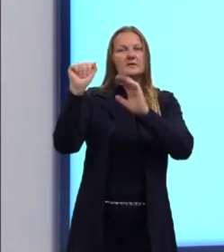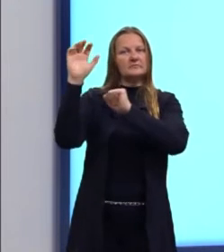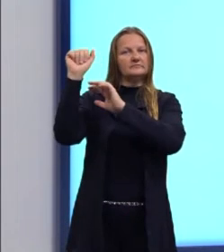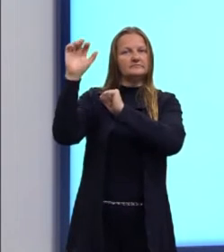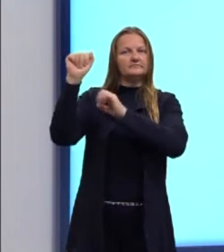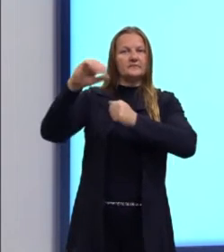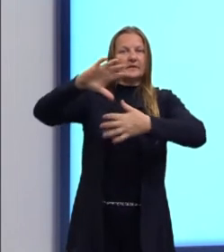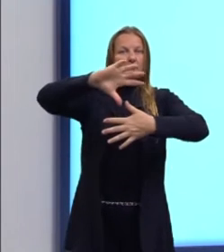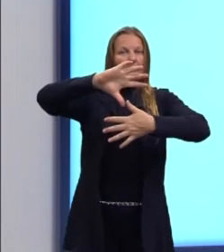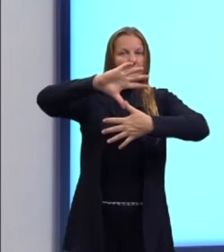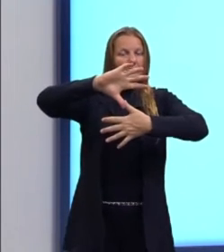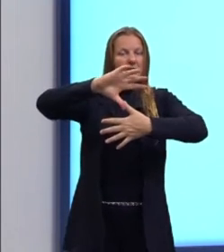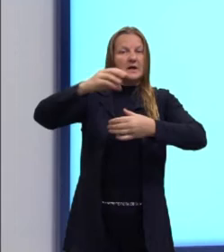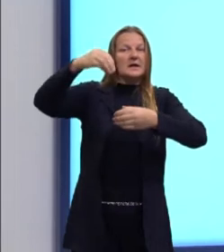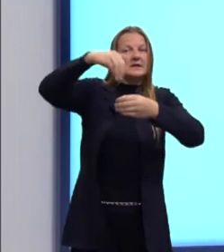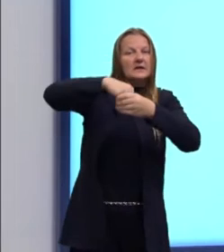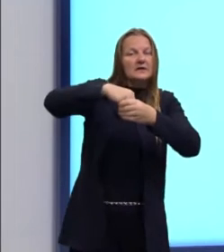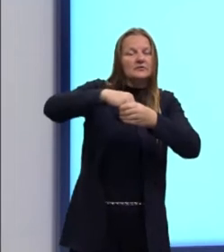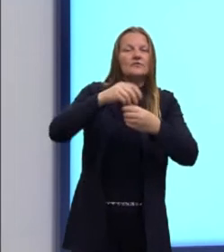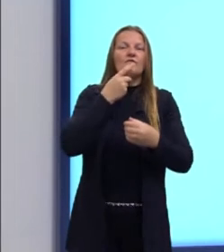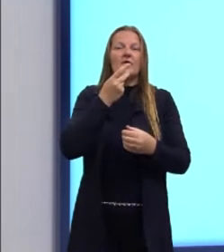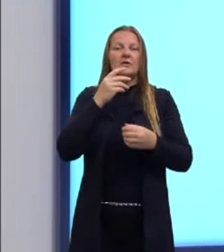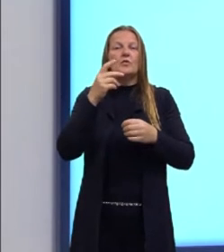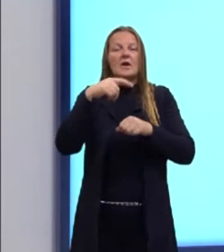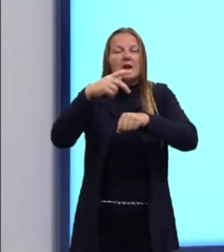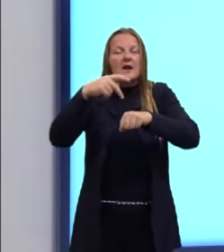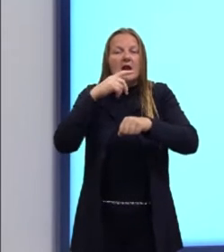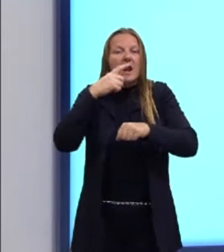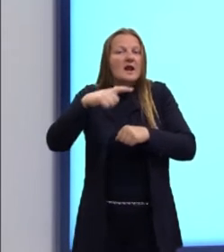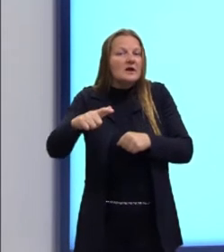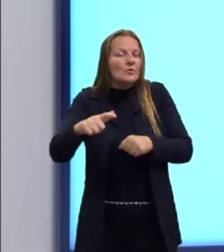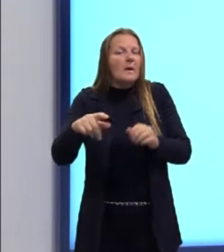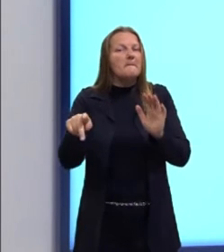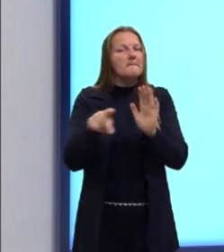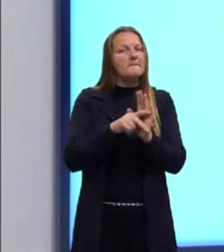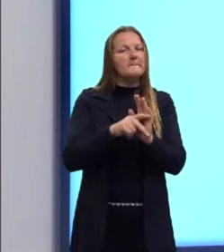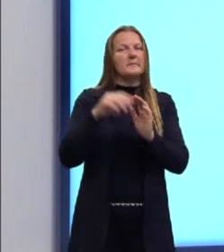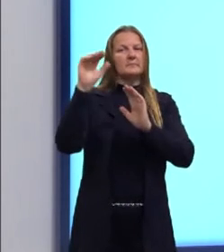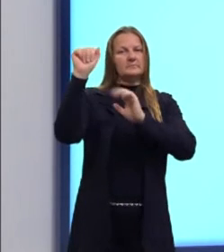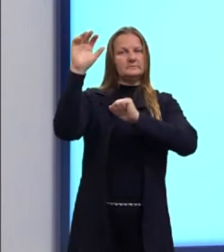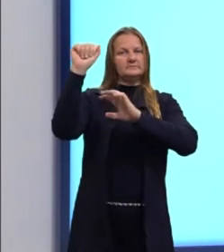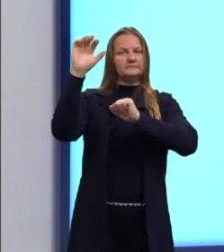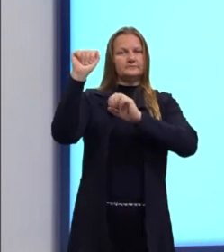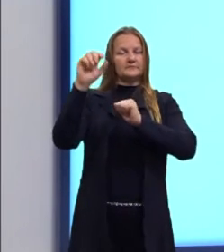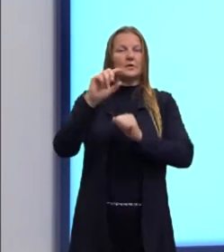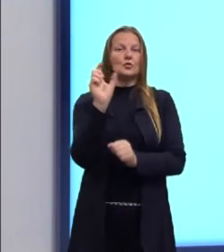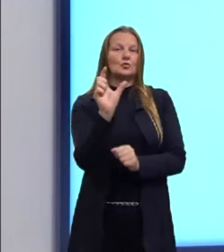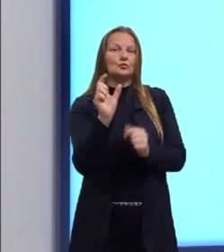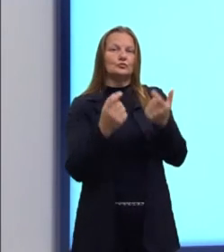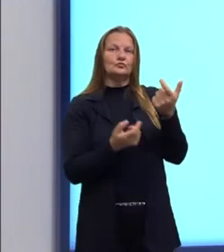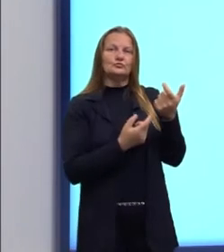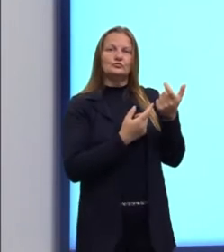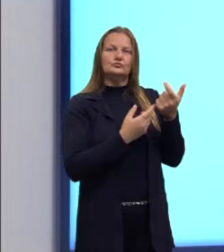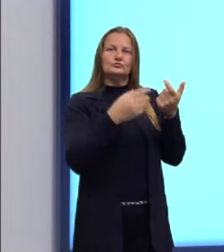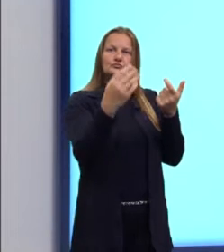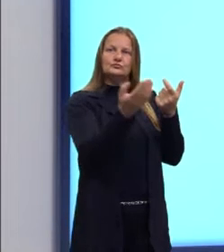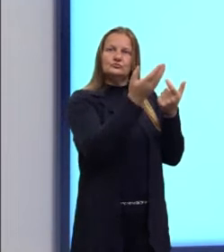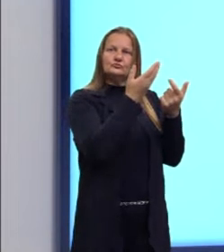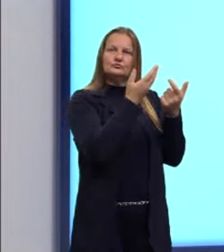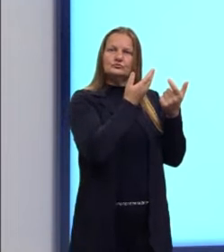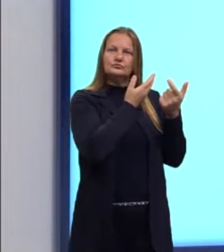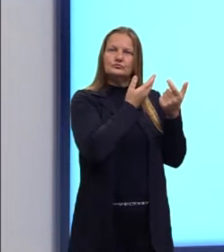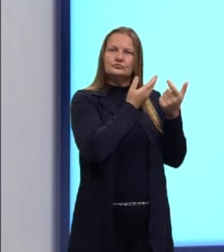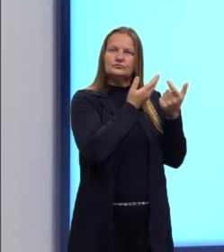América que falam língua espanhola que entra dentro desse termo Hispanoamérica. Então,